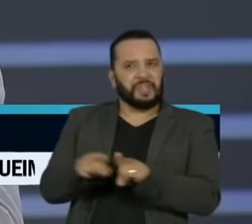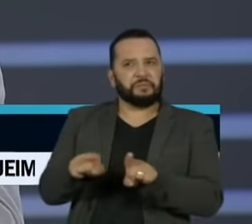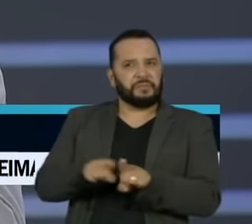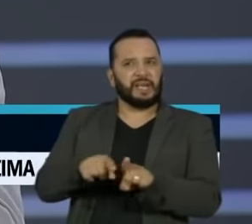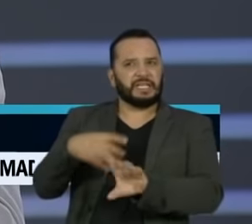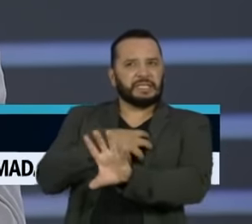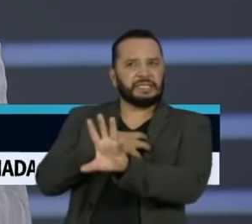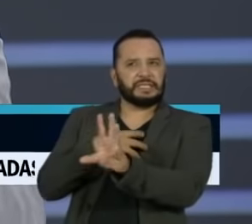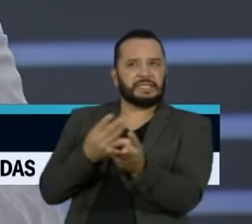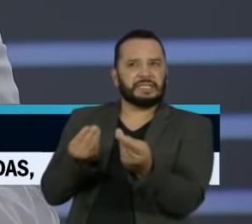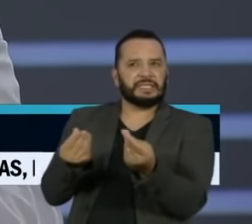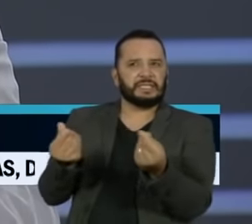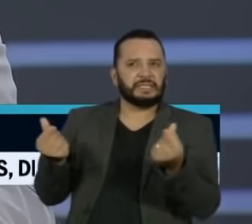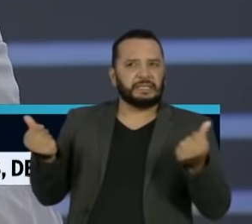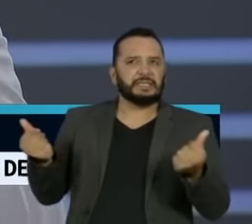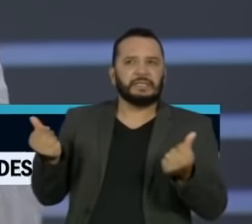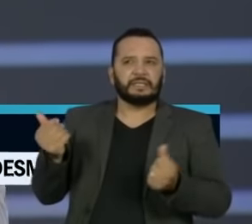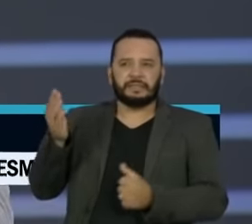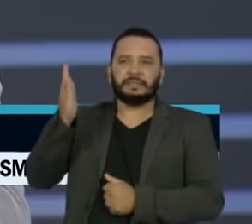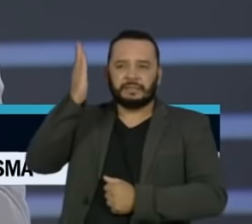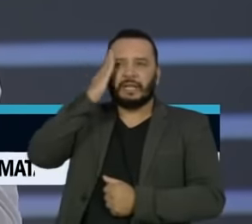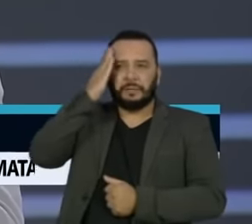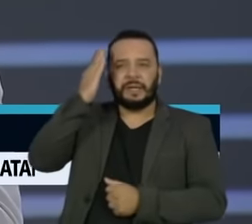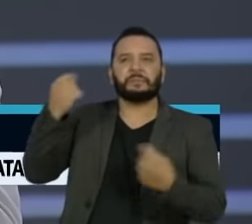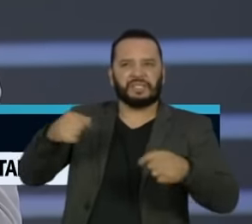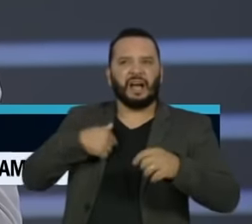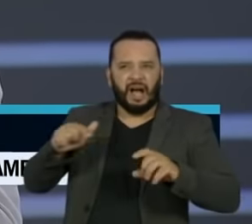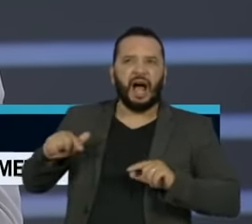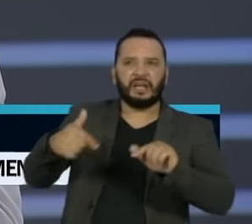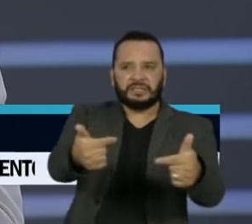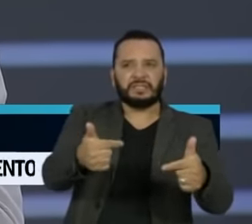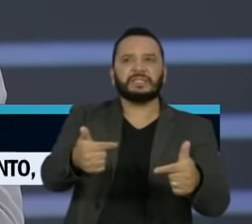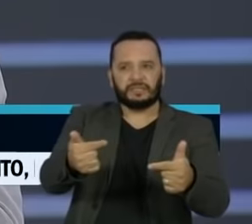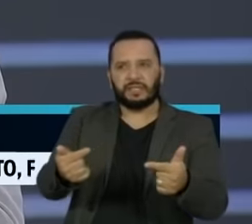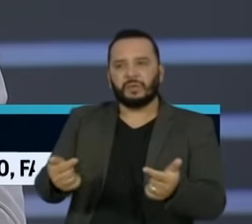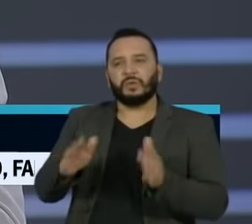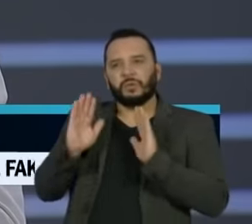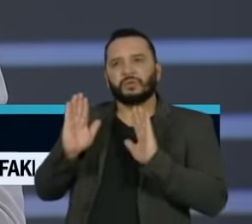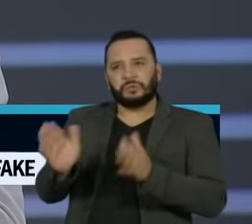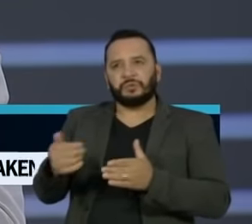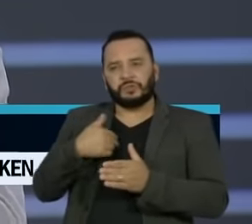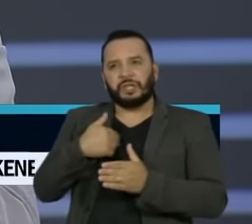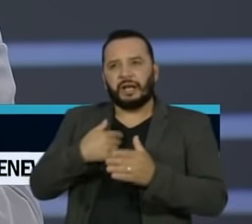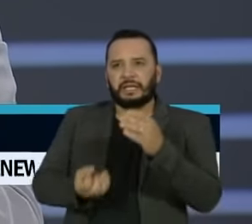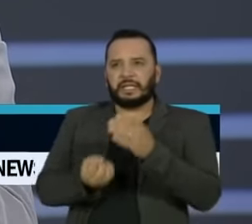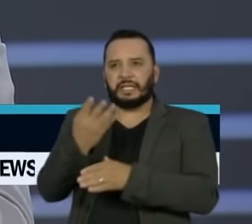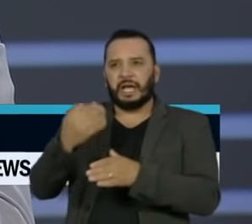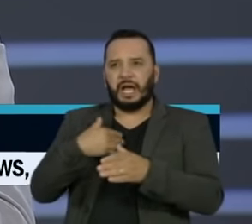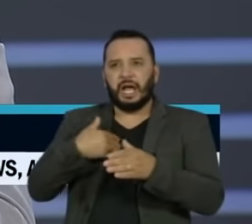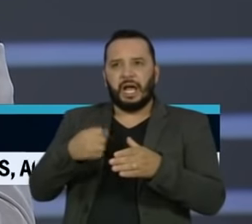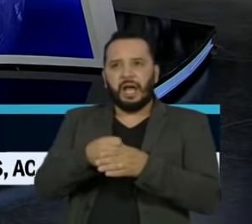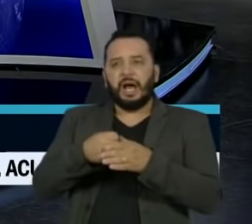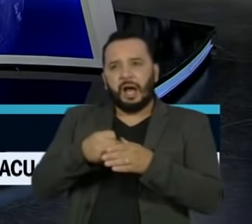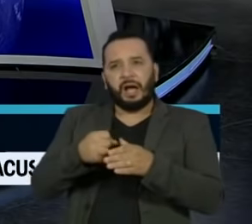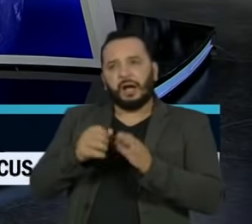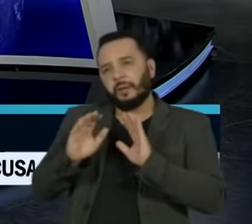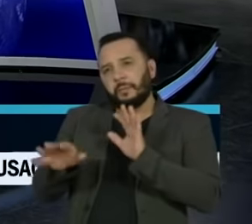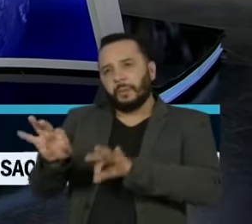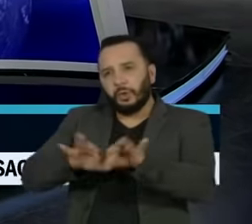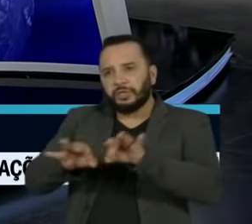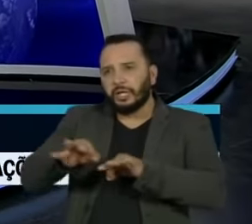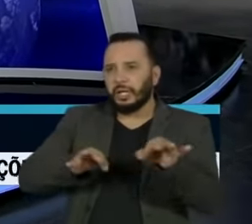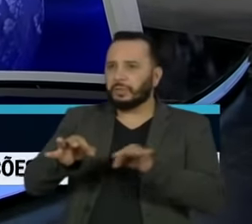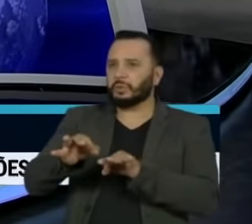sensibilidade de saber que o seu tempo exigia uma ação profunda e ela o fez. Veja que num